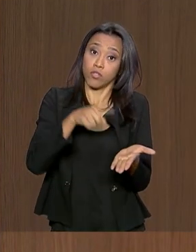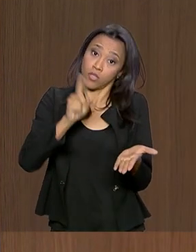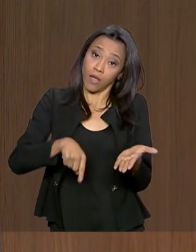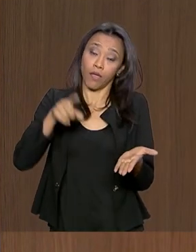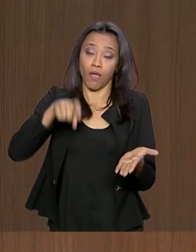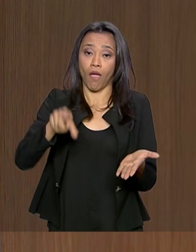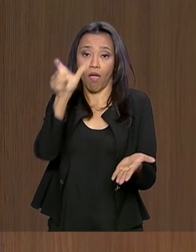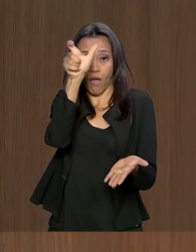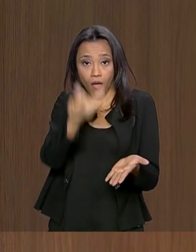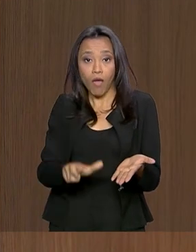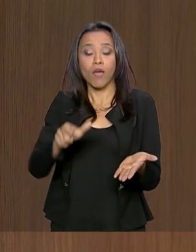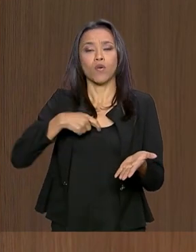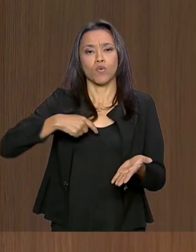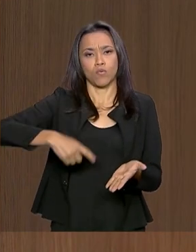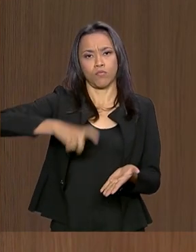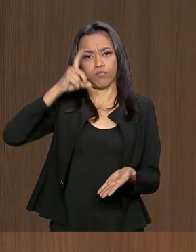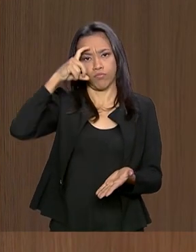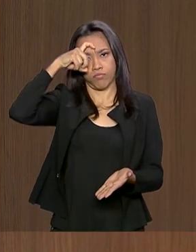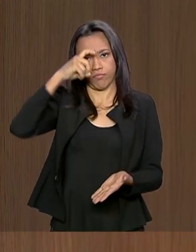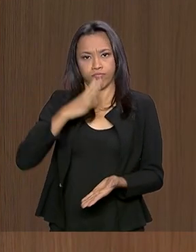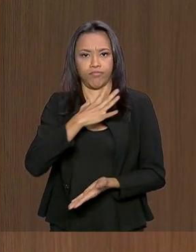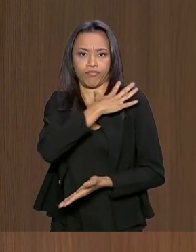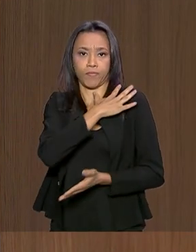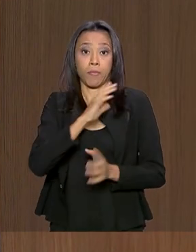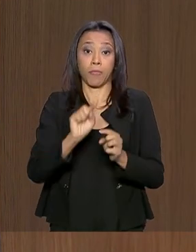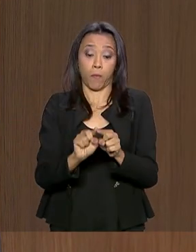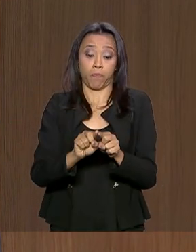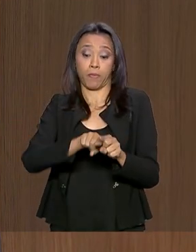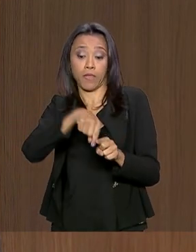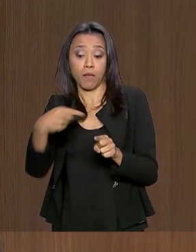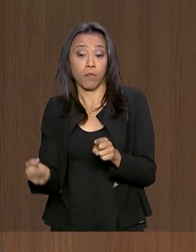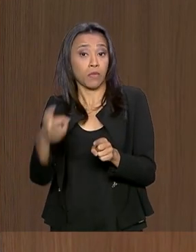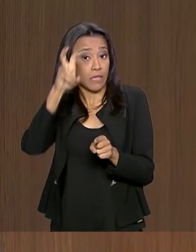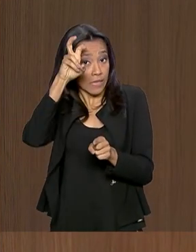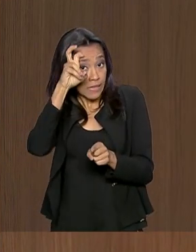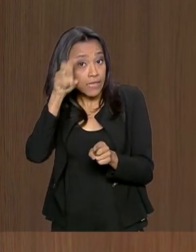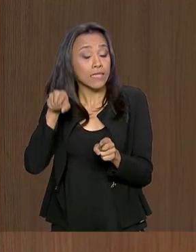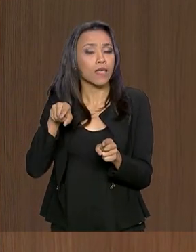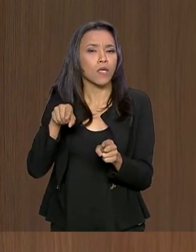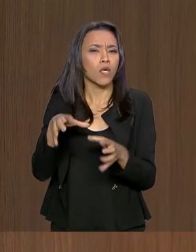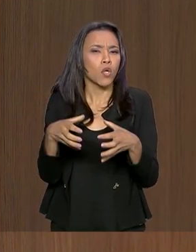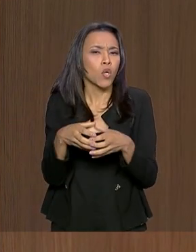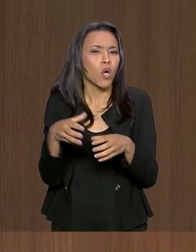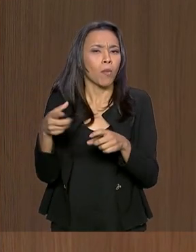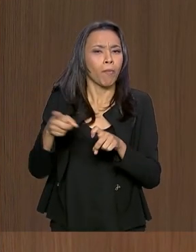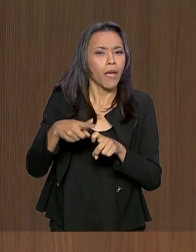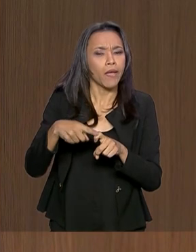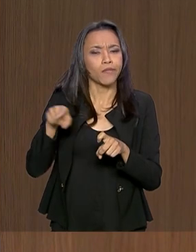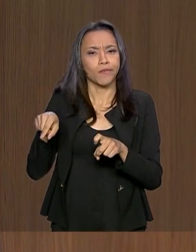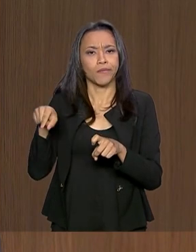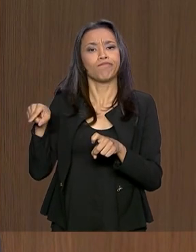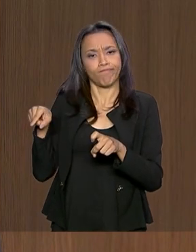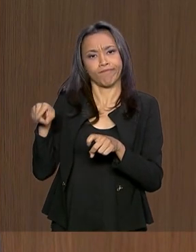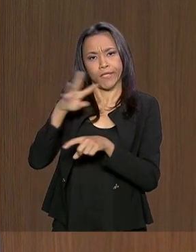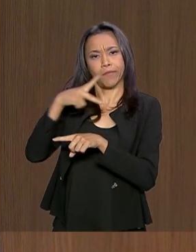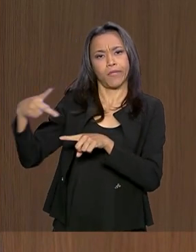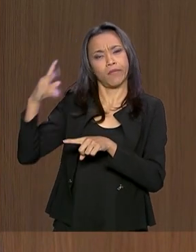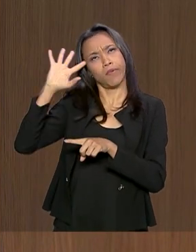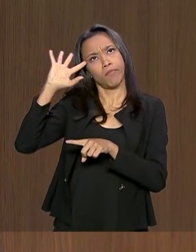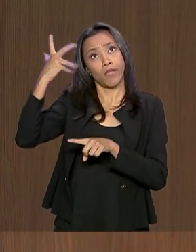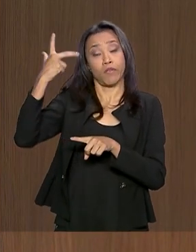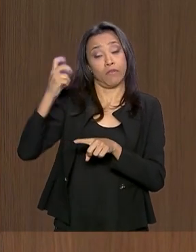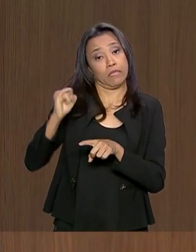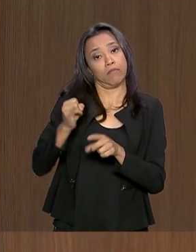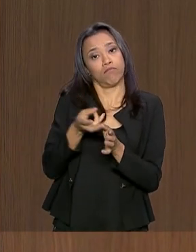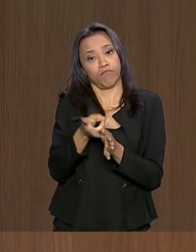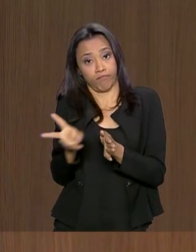Mourão. A partir da quinta-feira, então a junta médica e o próprio presidente decidirá com relação a isso. Mas eu posso adiantar-lhes